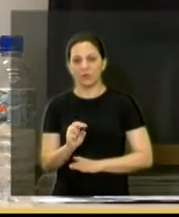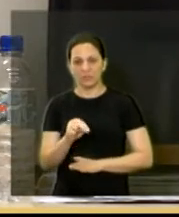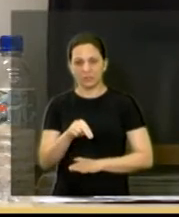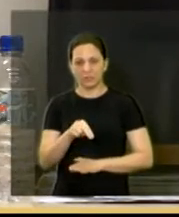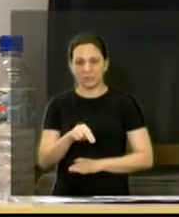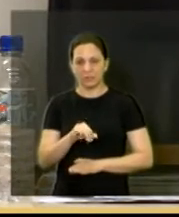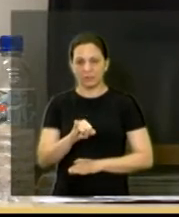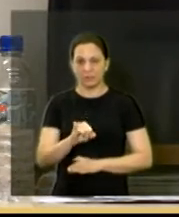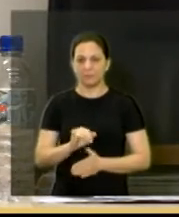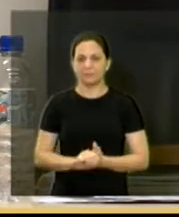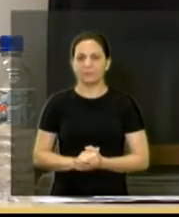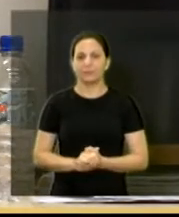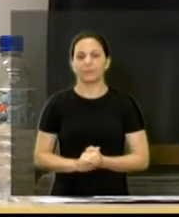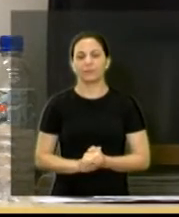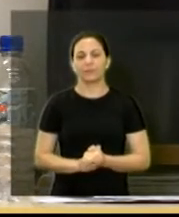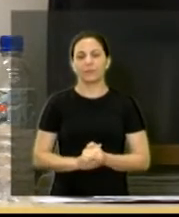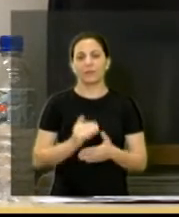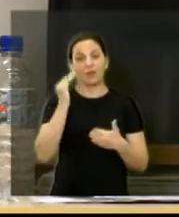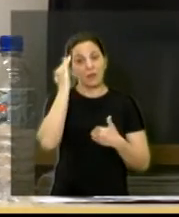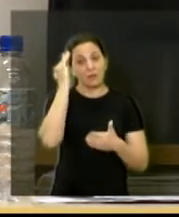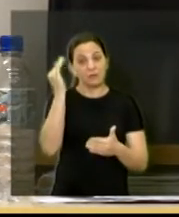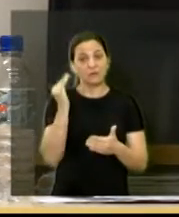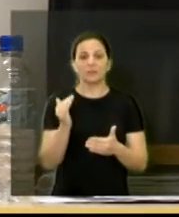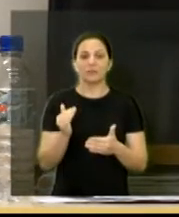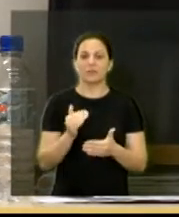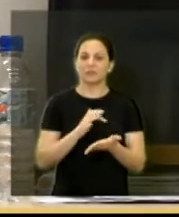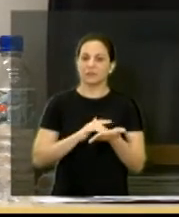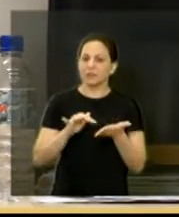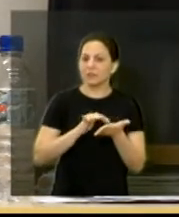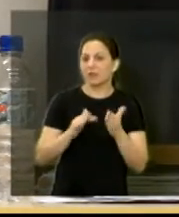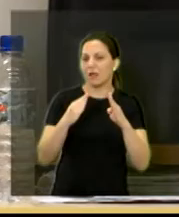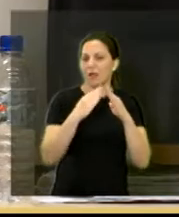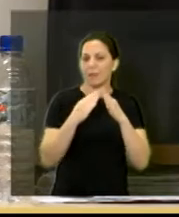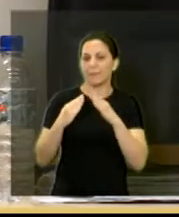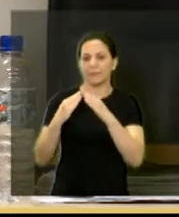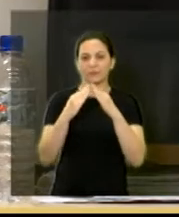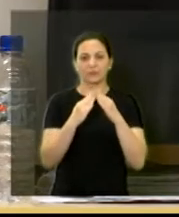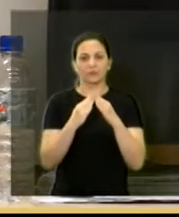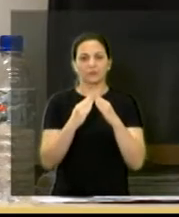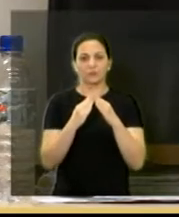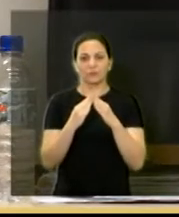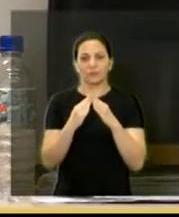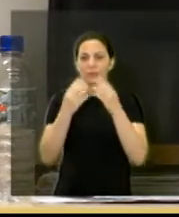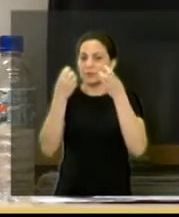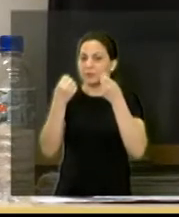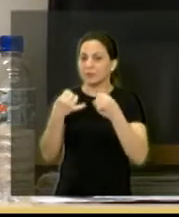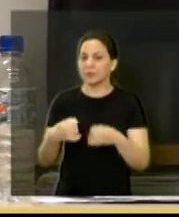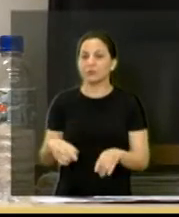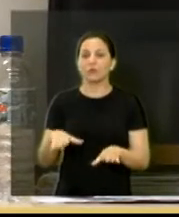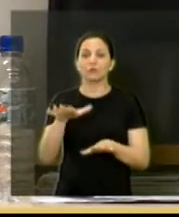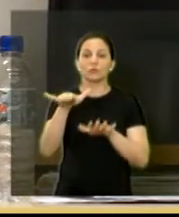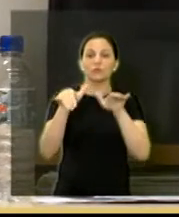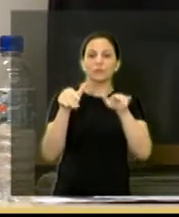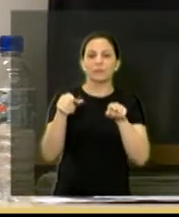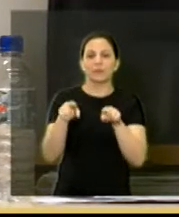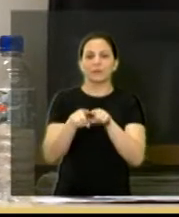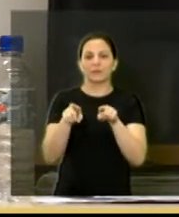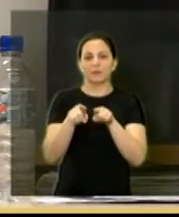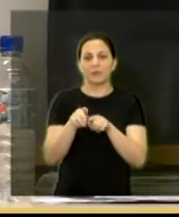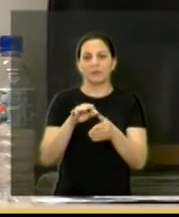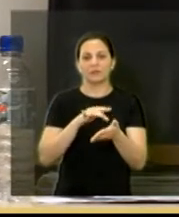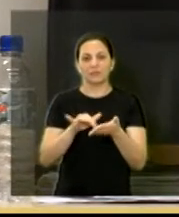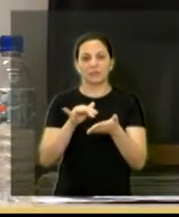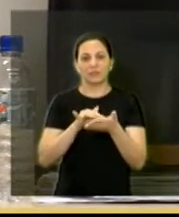demais viradores. Então, eu quero agradecer a Secretaria da Habitação pela explanação e já chamar, então, a Secretaria de